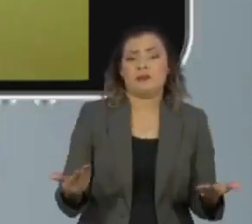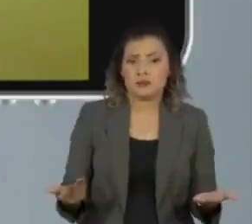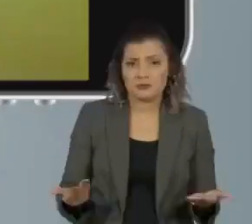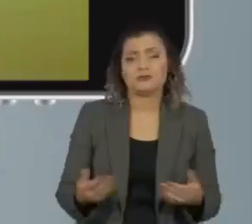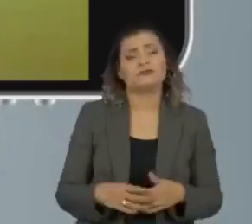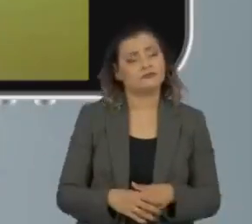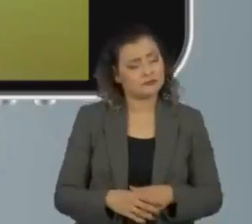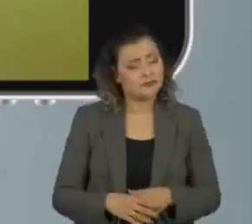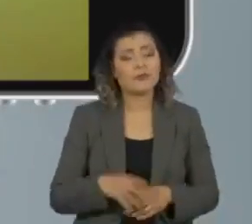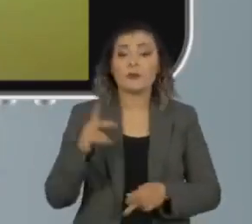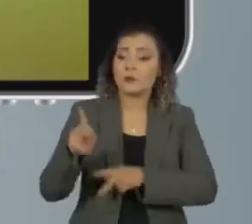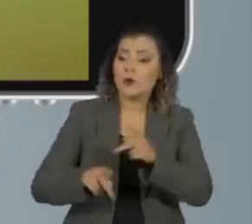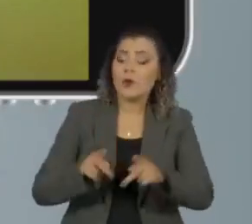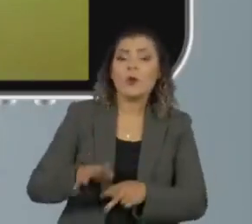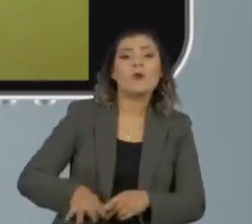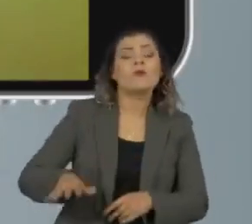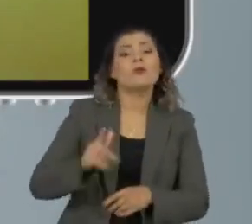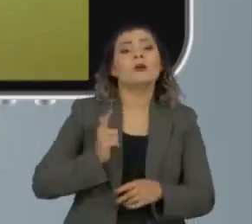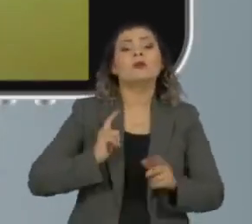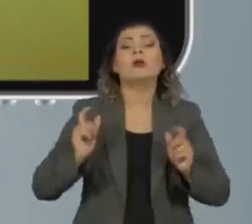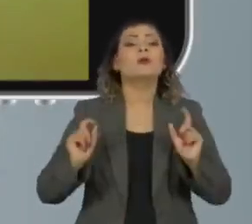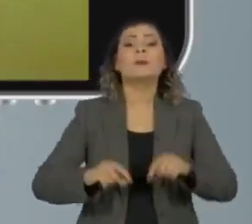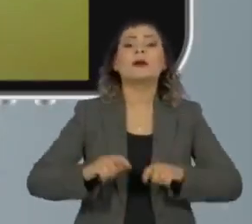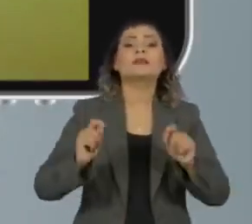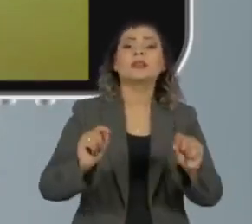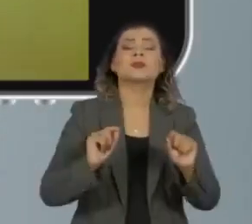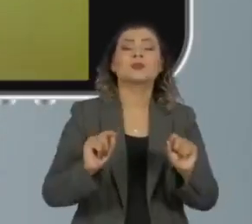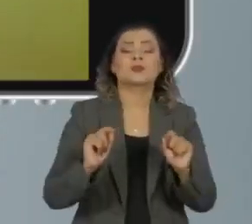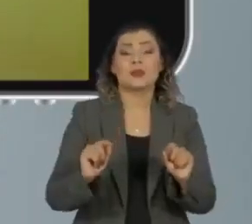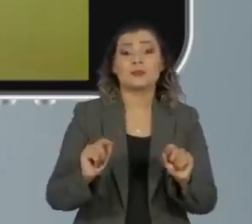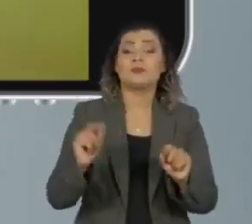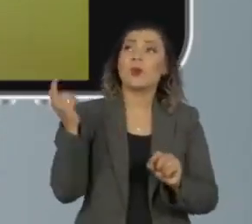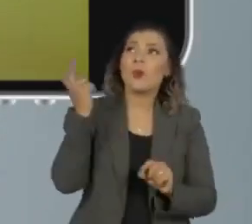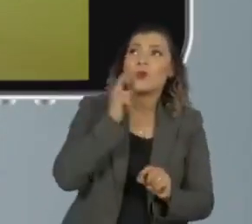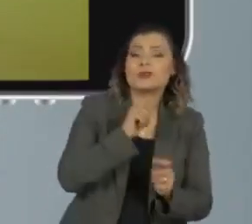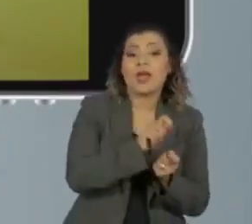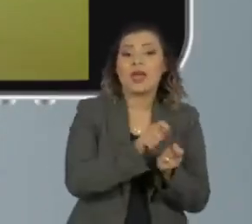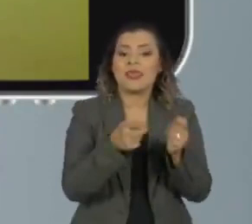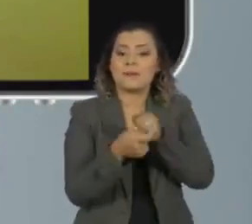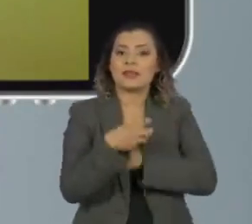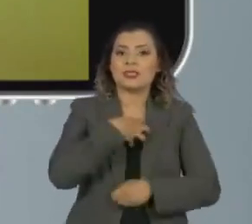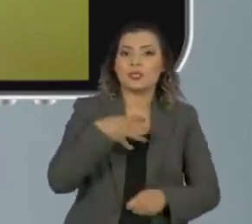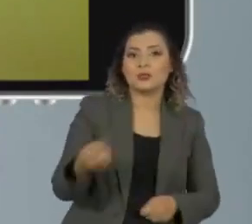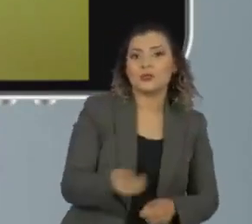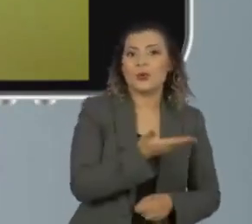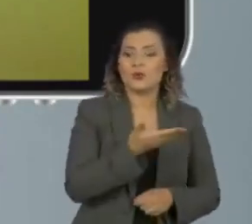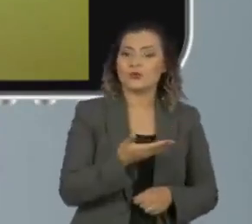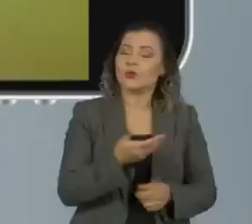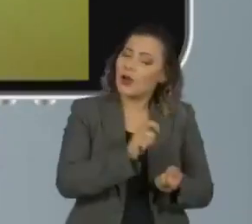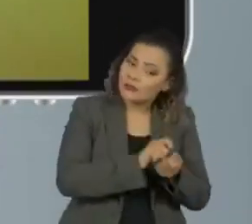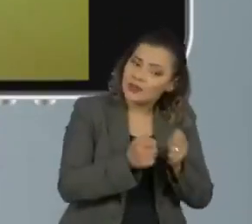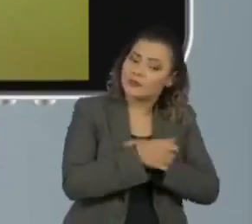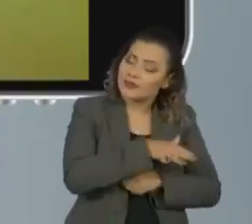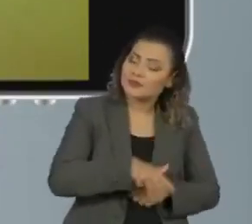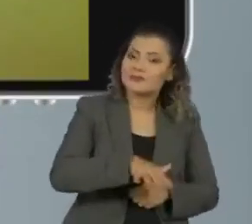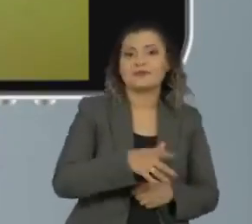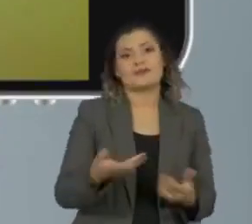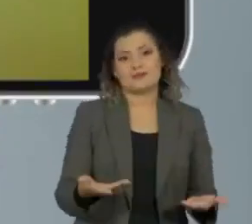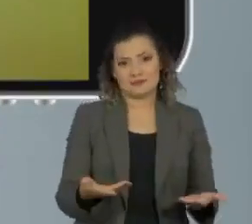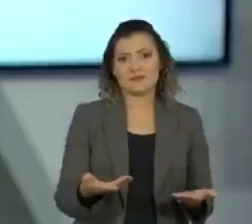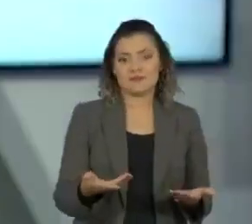Essas populações têm uma capacidade imensa de se reinventar, de se adaptar em novos